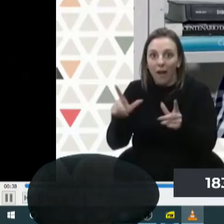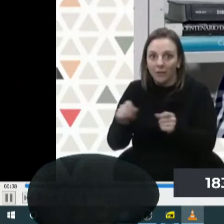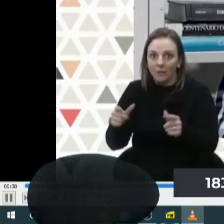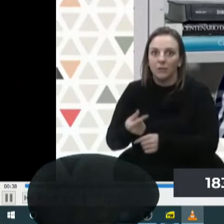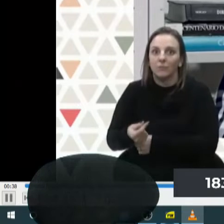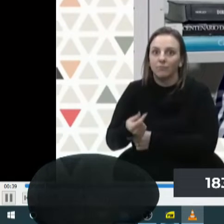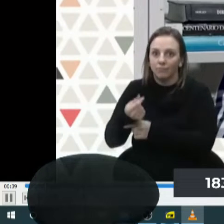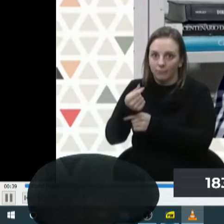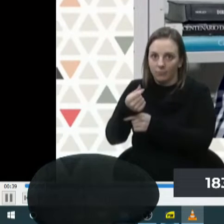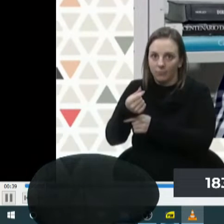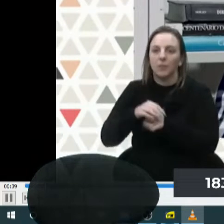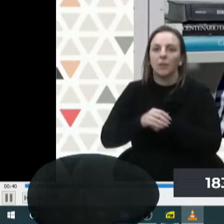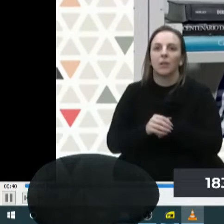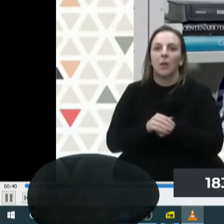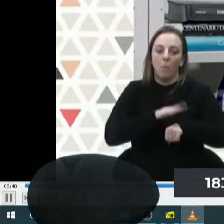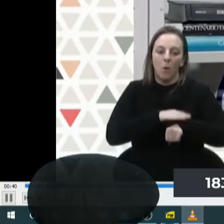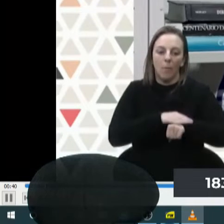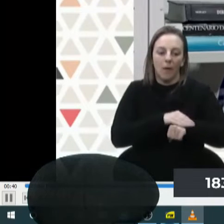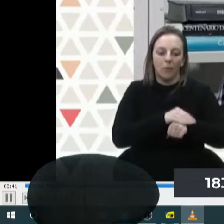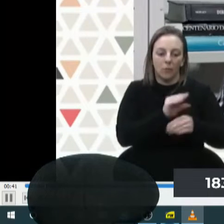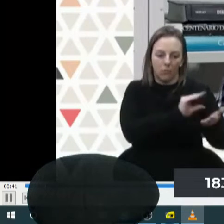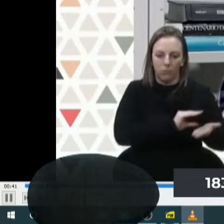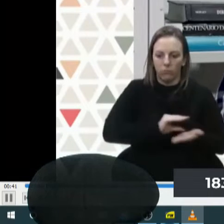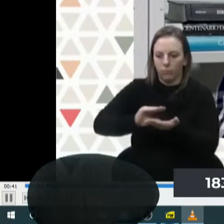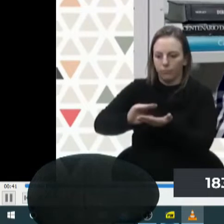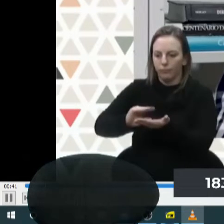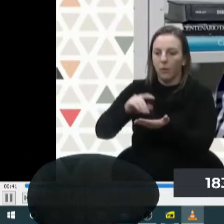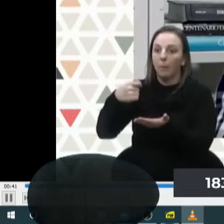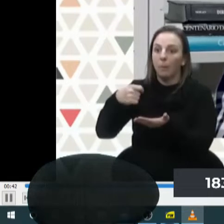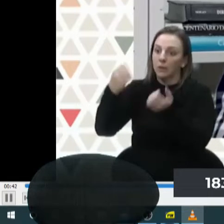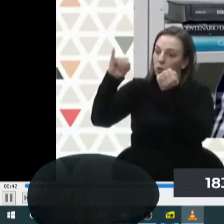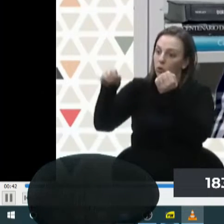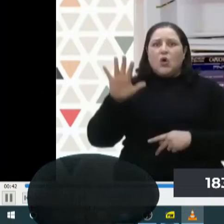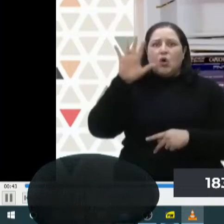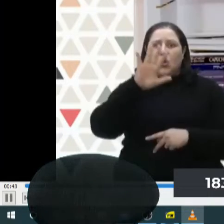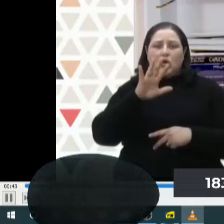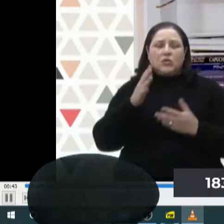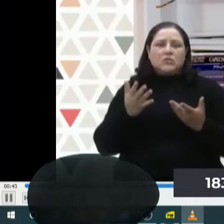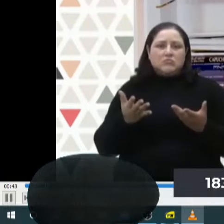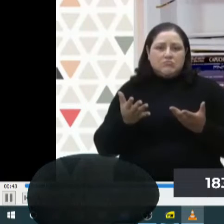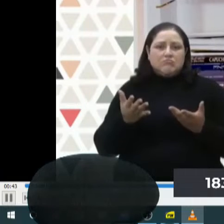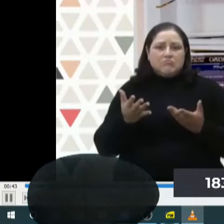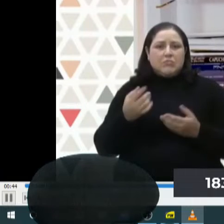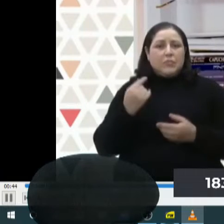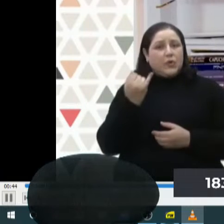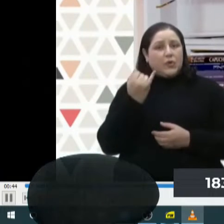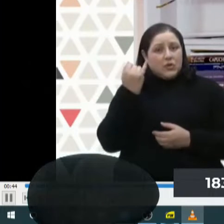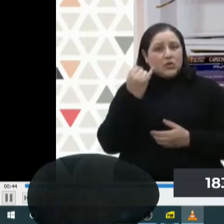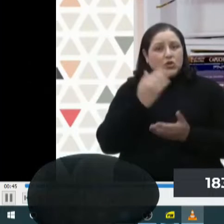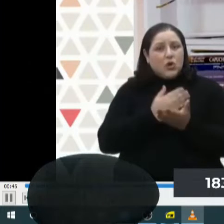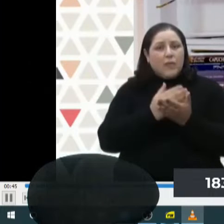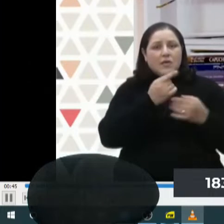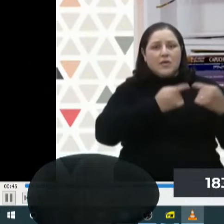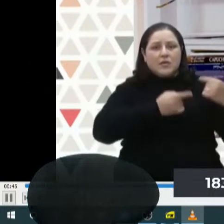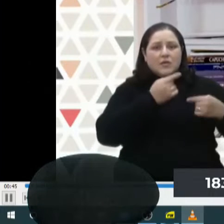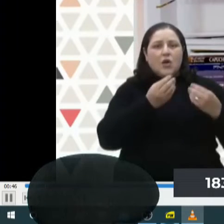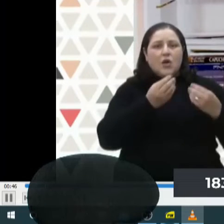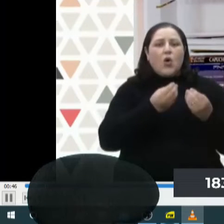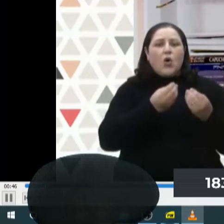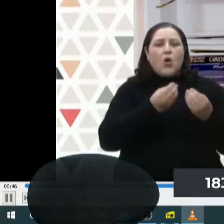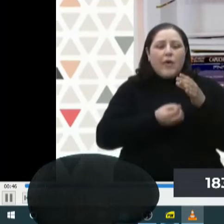colocamos dinheiro em uma campanha eleitoral, existe uma necessidade de contraprestação. Então é importante começarmos